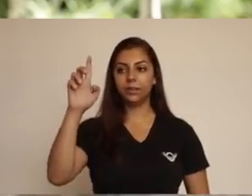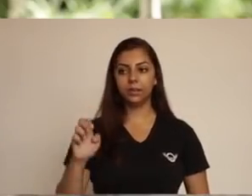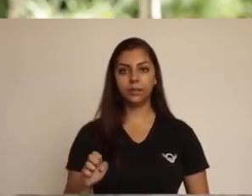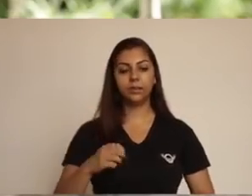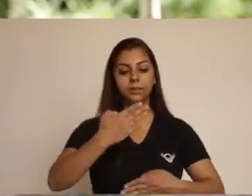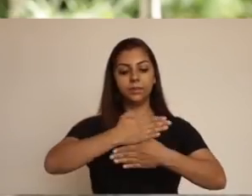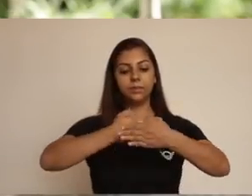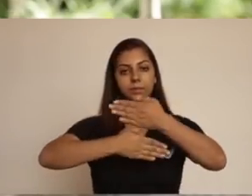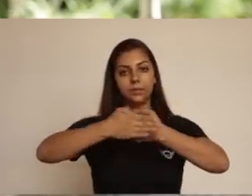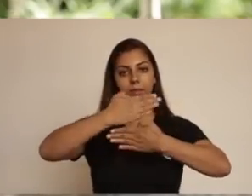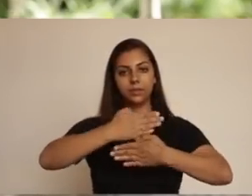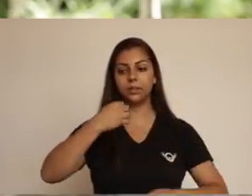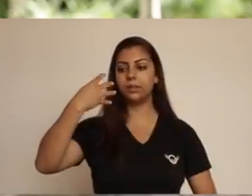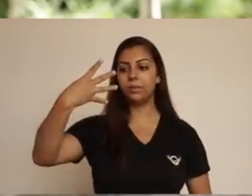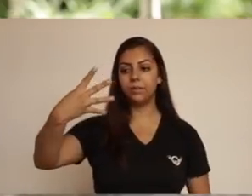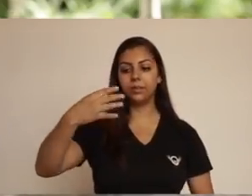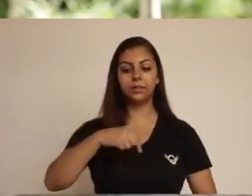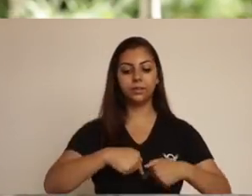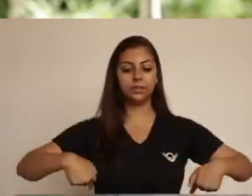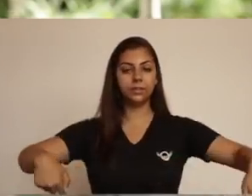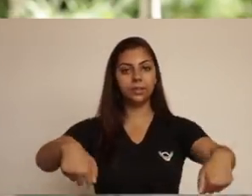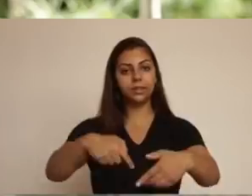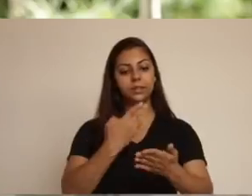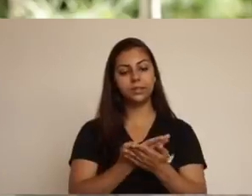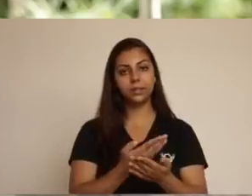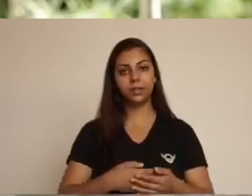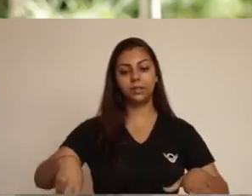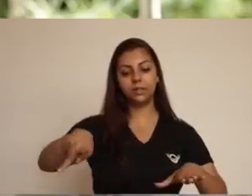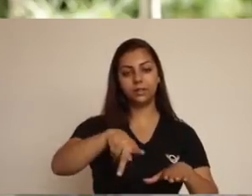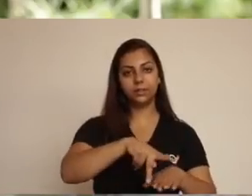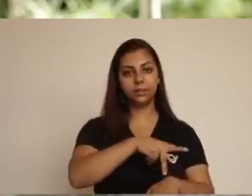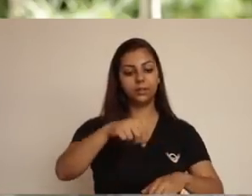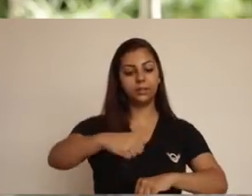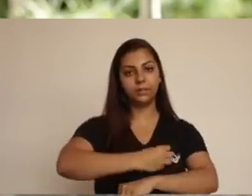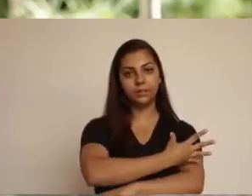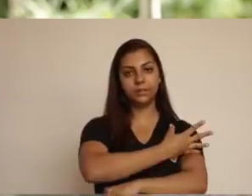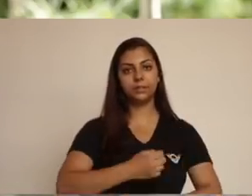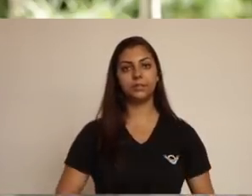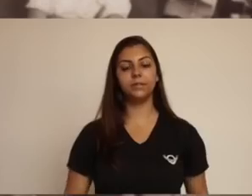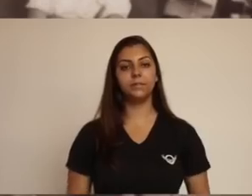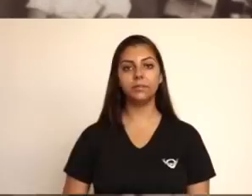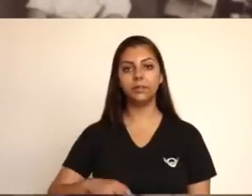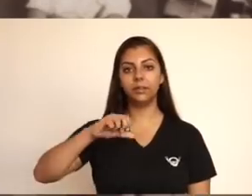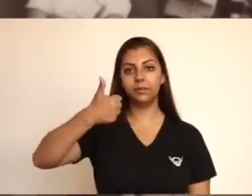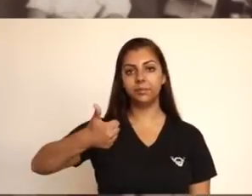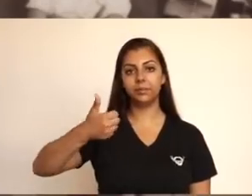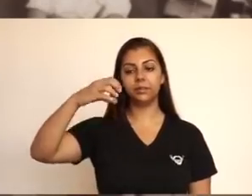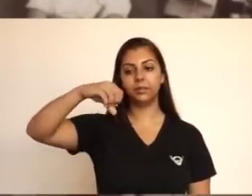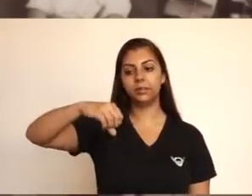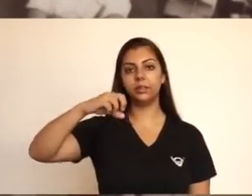Até então, as crianças estudavam em turnos separados por sexo. Apenas em 1940 é que foram criadas nas salas mistas.